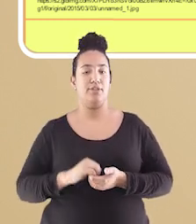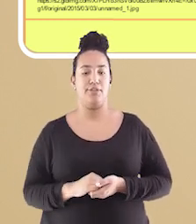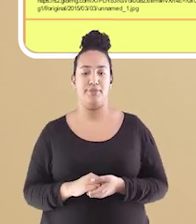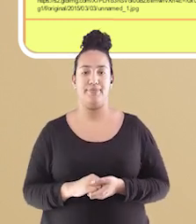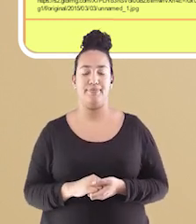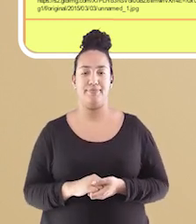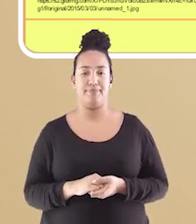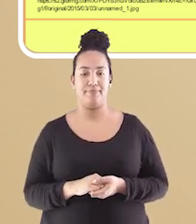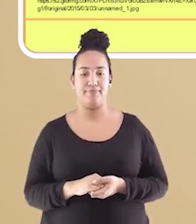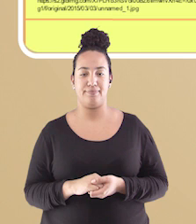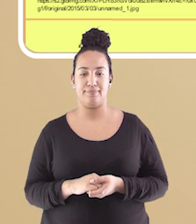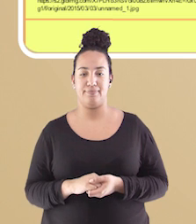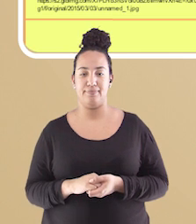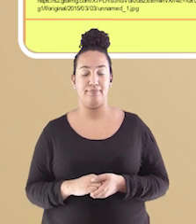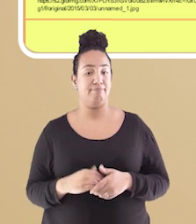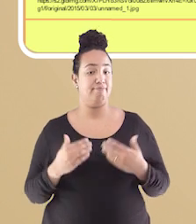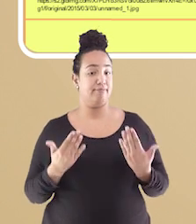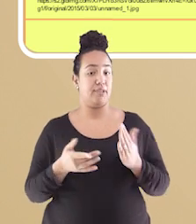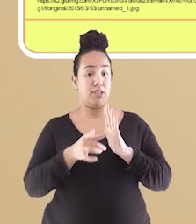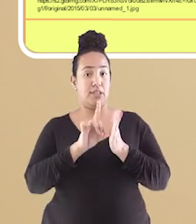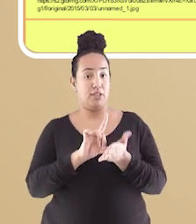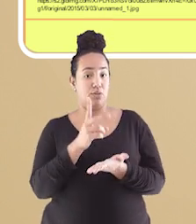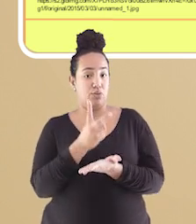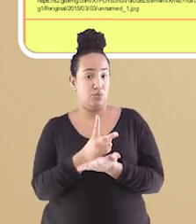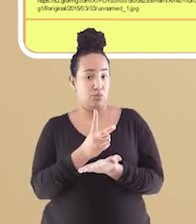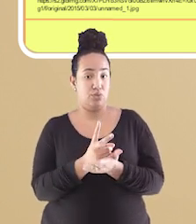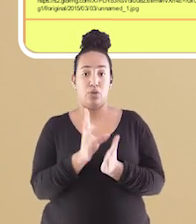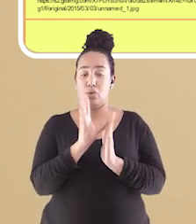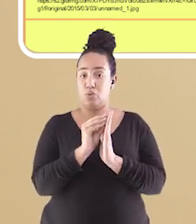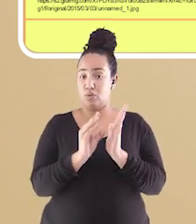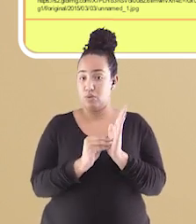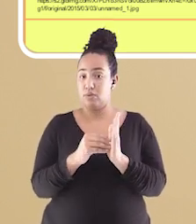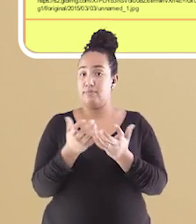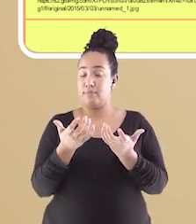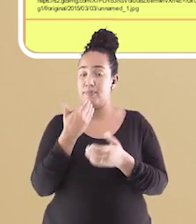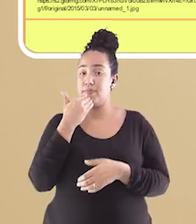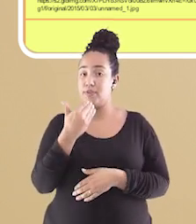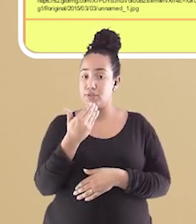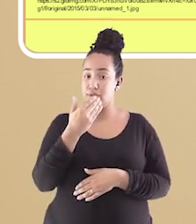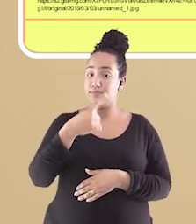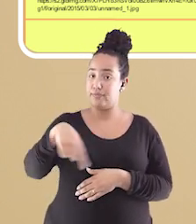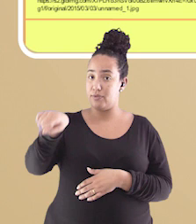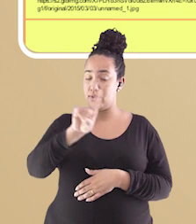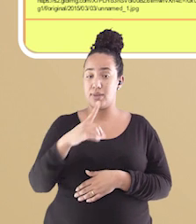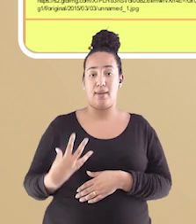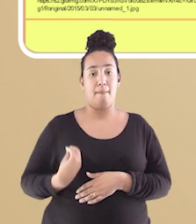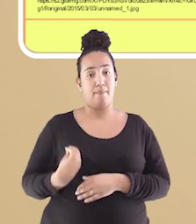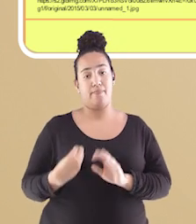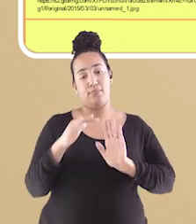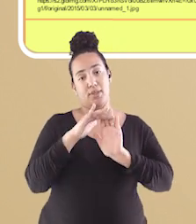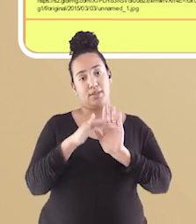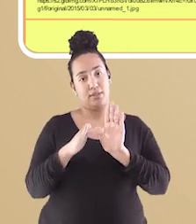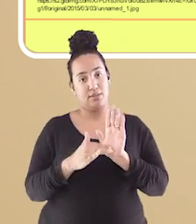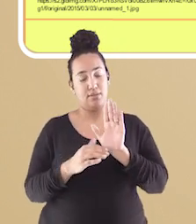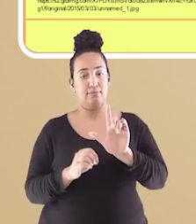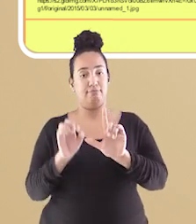para o nosso município. Antes de avançarmos no conteúdo, gostaria de lembrá-los de registrar